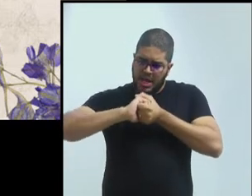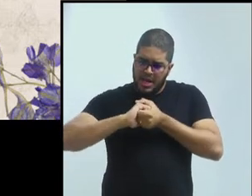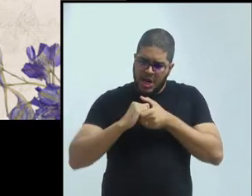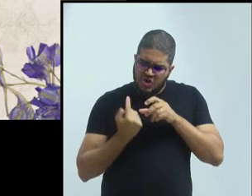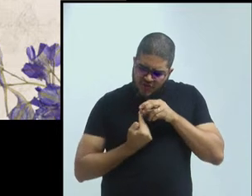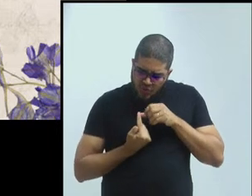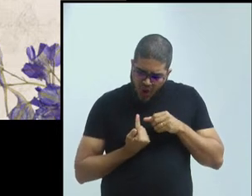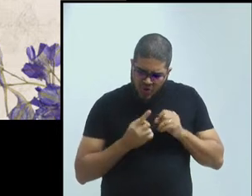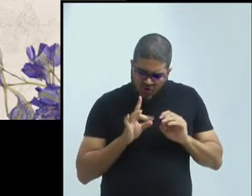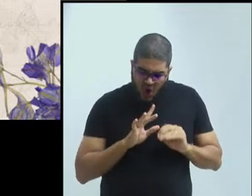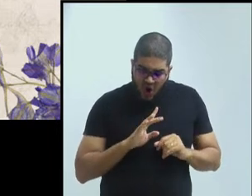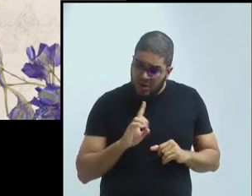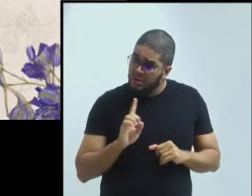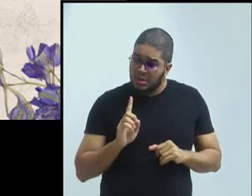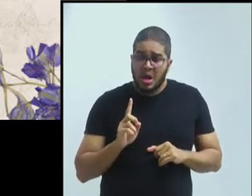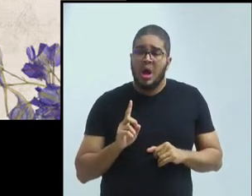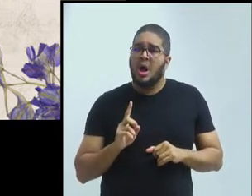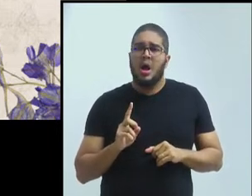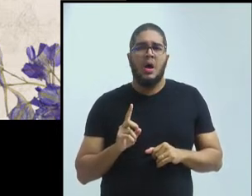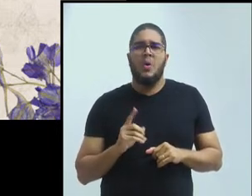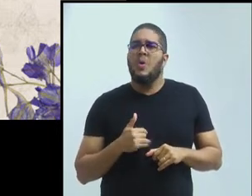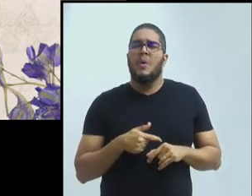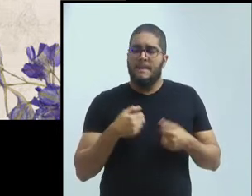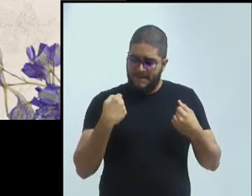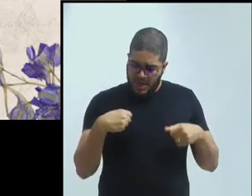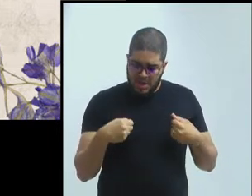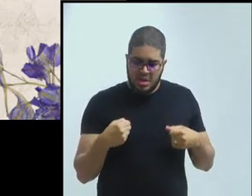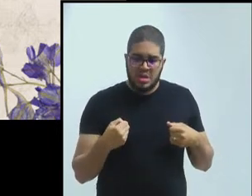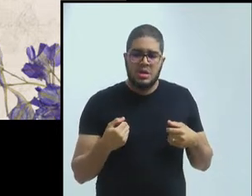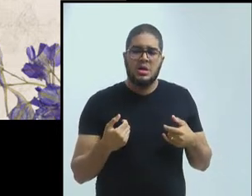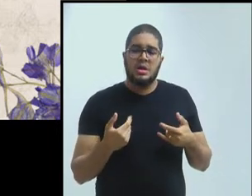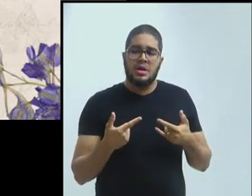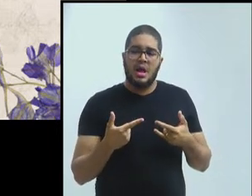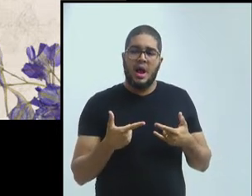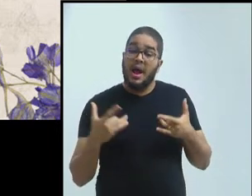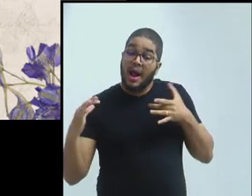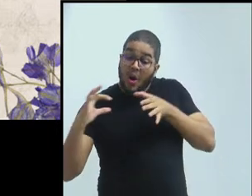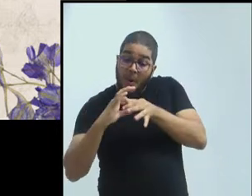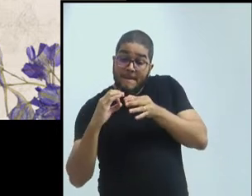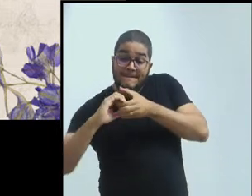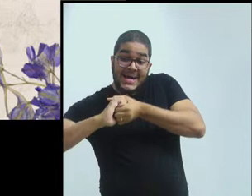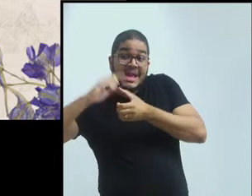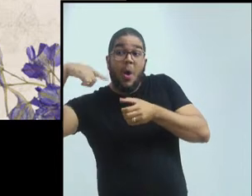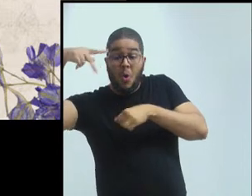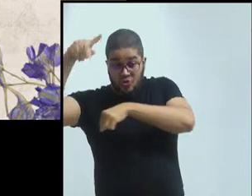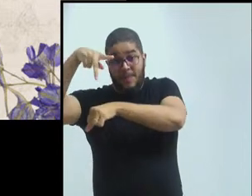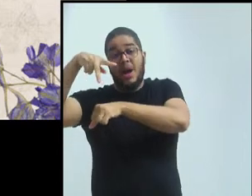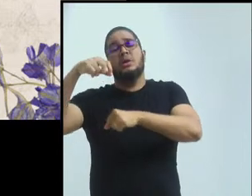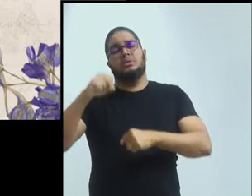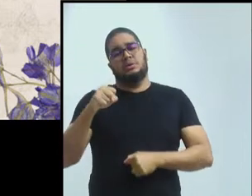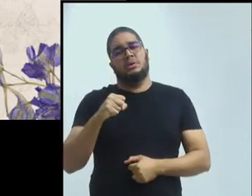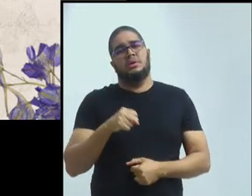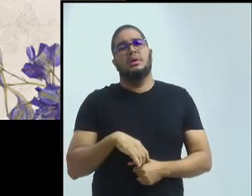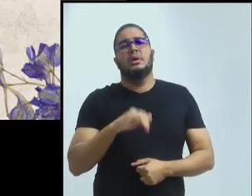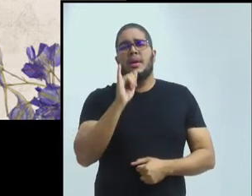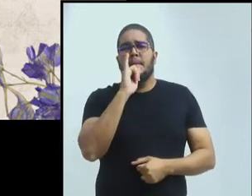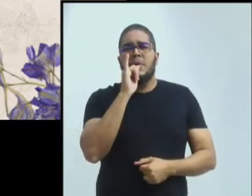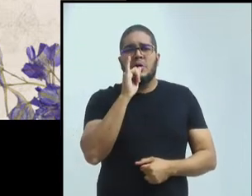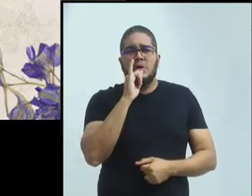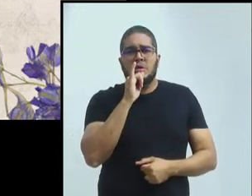promove. E aí eu trouxe até uma colinha aqui da Prointer. A presença de ações voltadas à